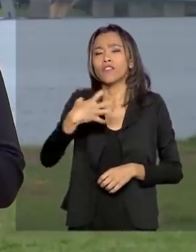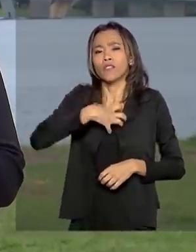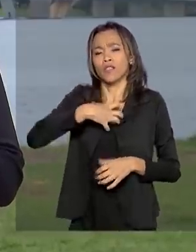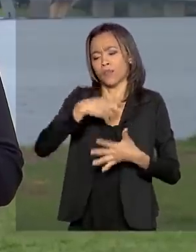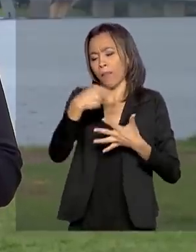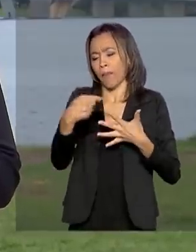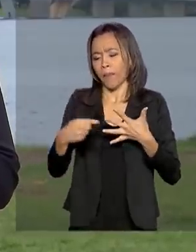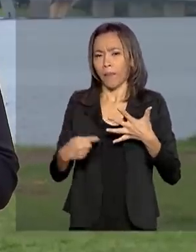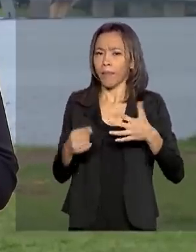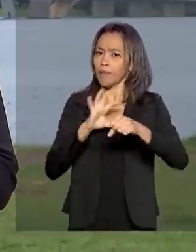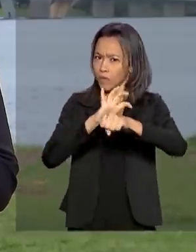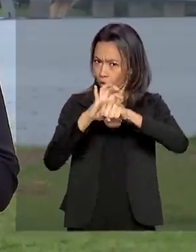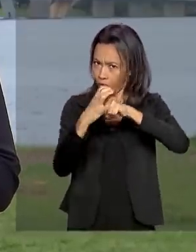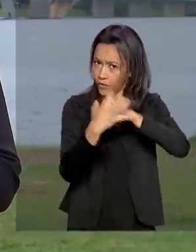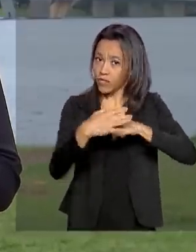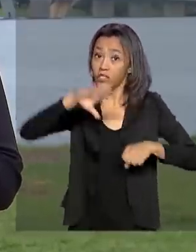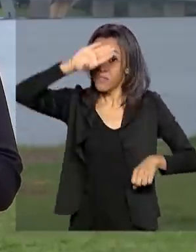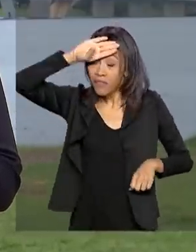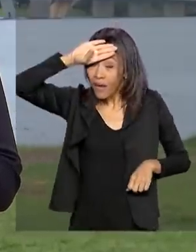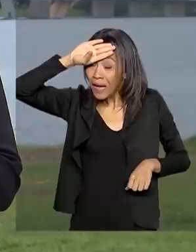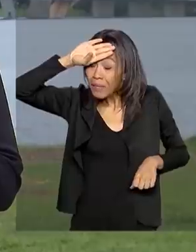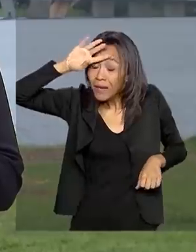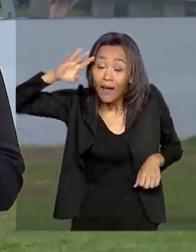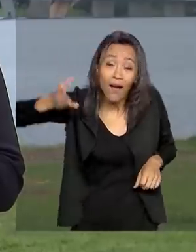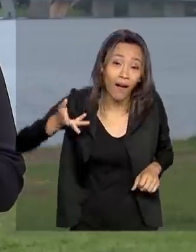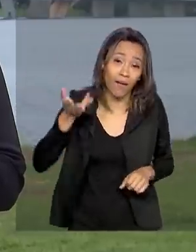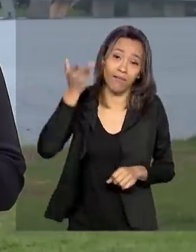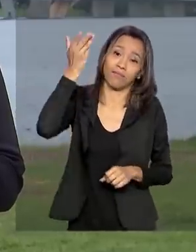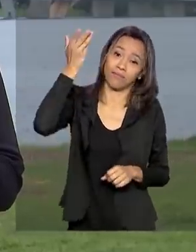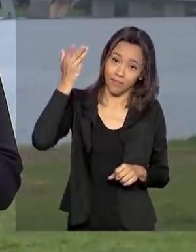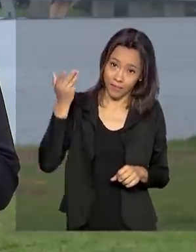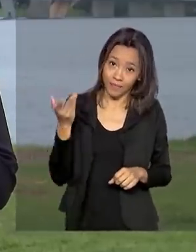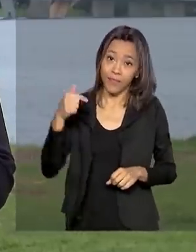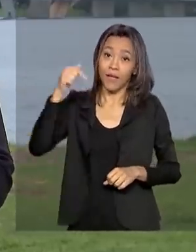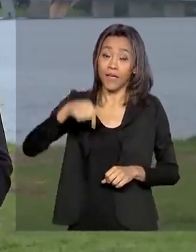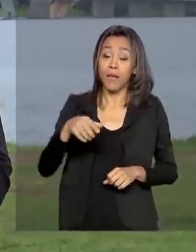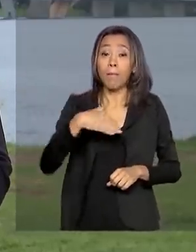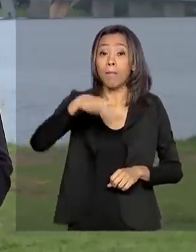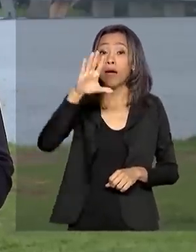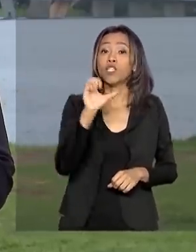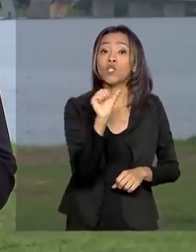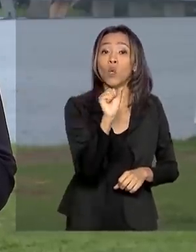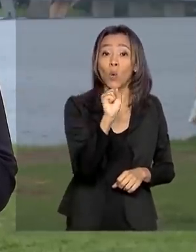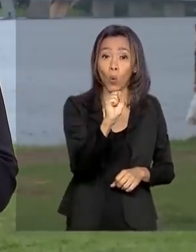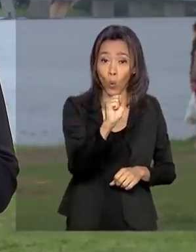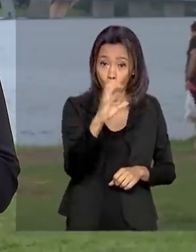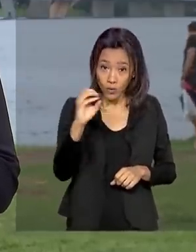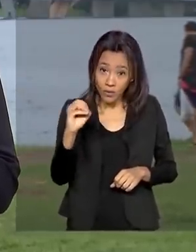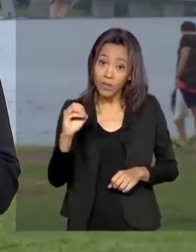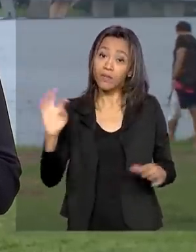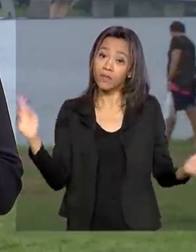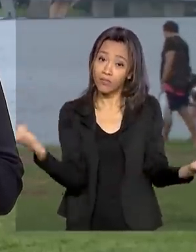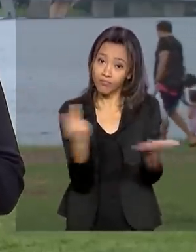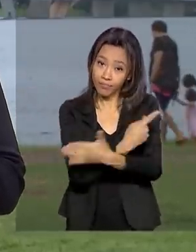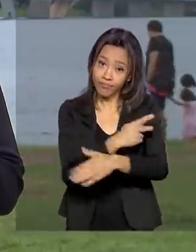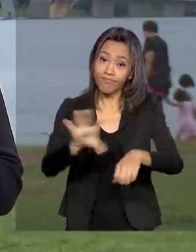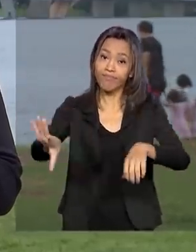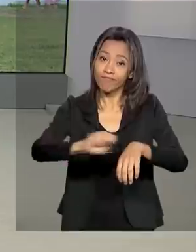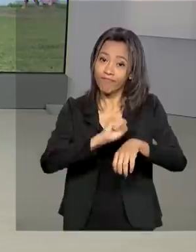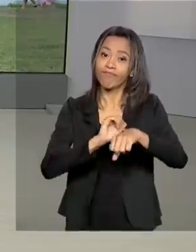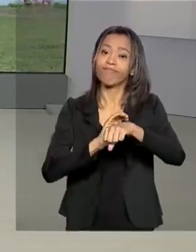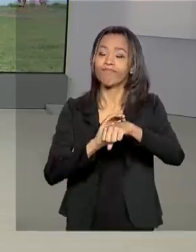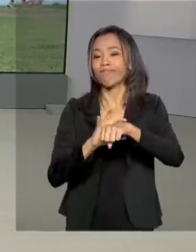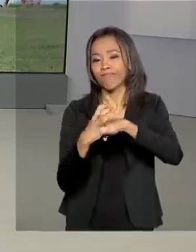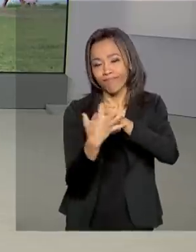da Covid-19, inclusive febre alta. Brasília hoje tem mais de 870 casos confirmados de Covid-19. Renata?